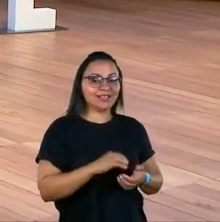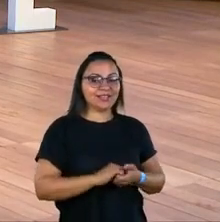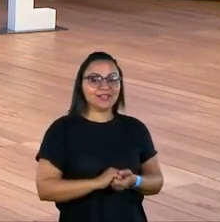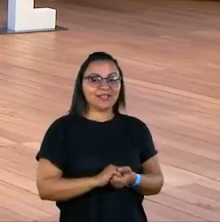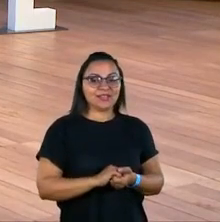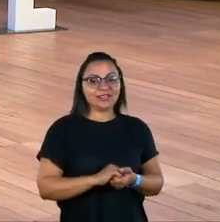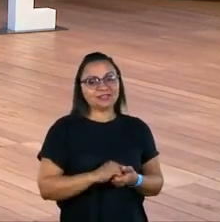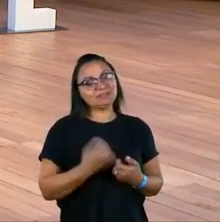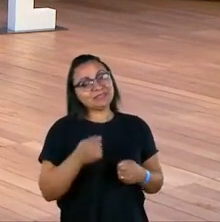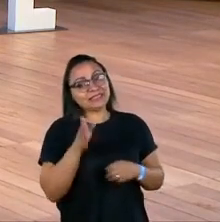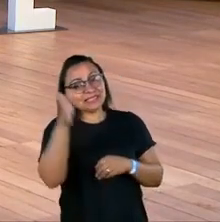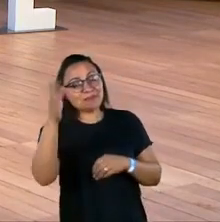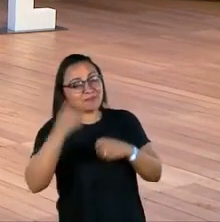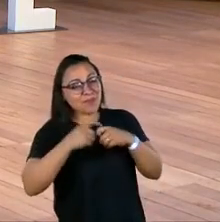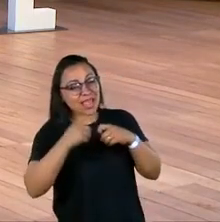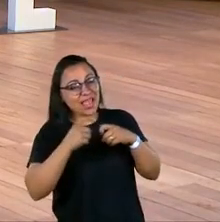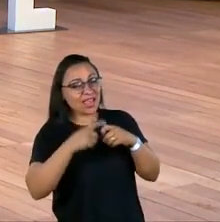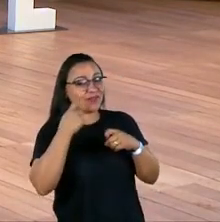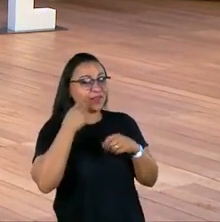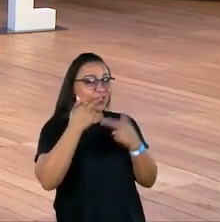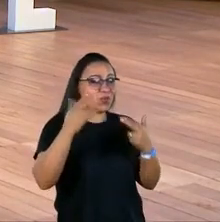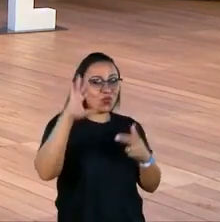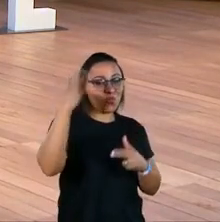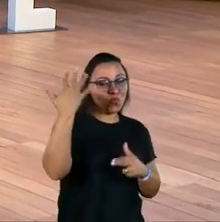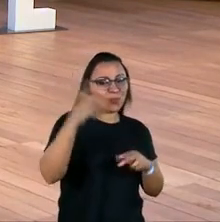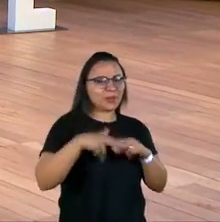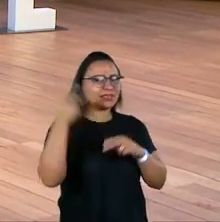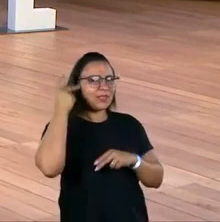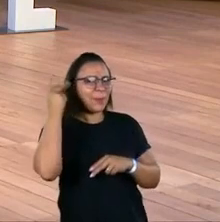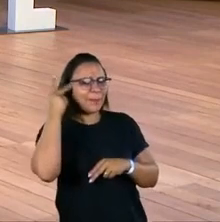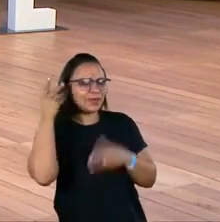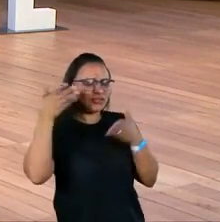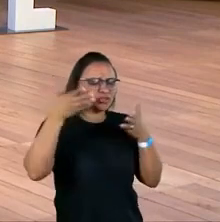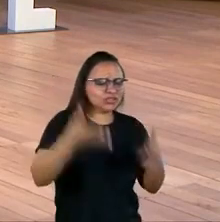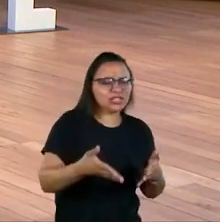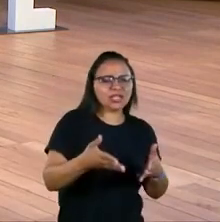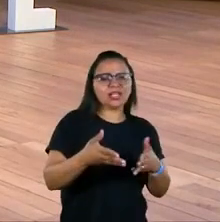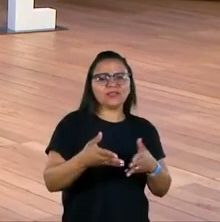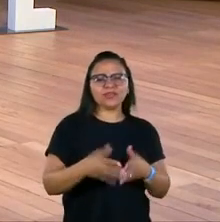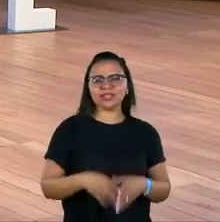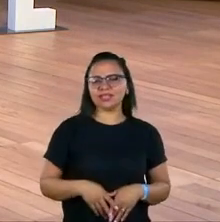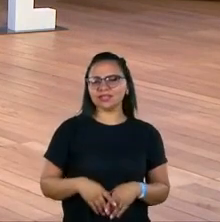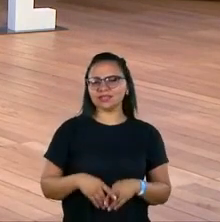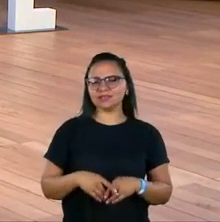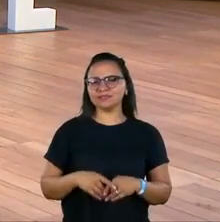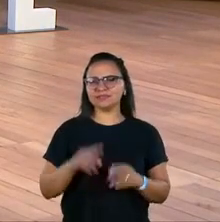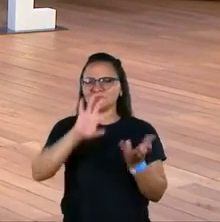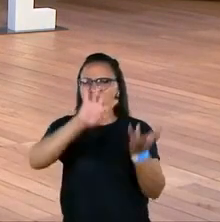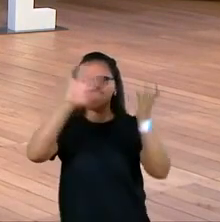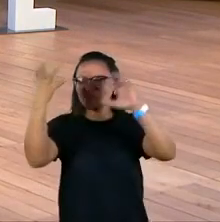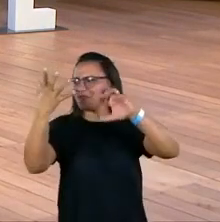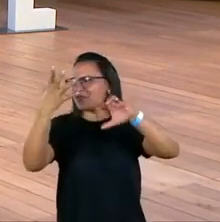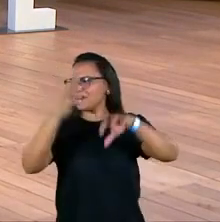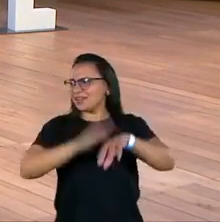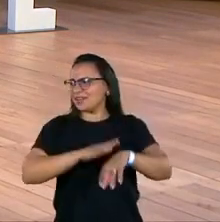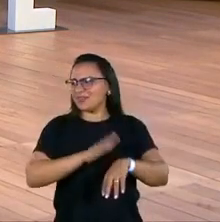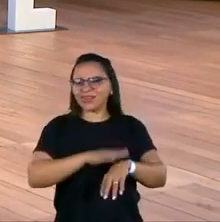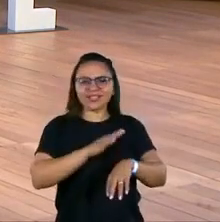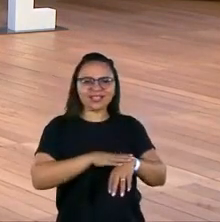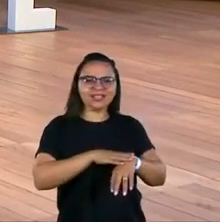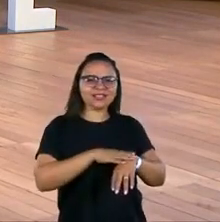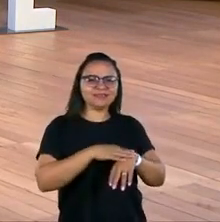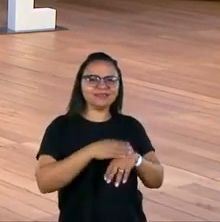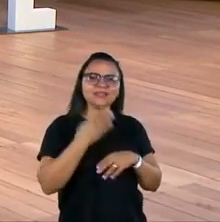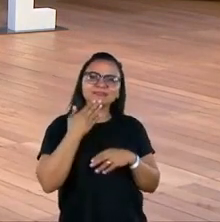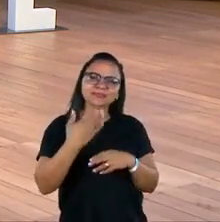que ir no médico, tenho que ver as coisas que aconteceram. Eu estava em São Paulo, cheguei em Fortaleza e acho que é mudança de clima, então tem essas coisas. Mas eu ia pedir uma